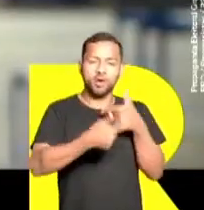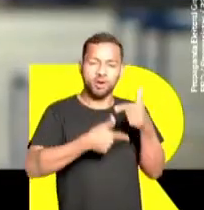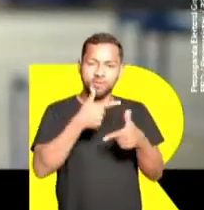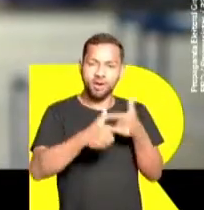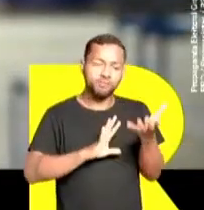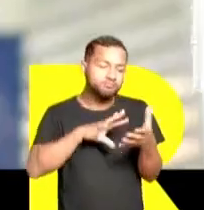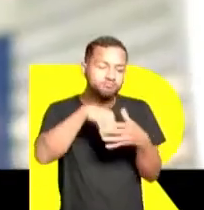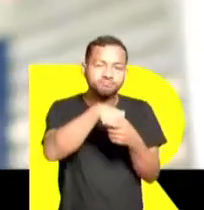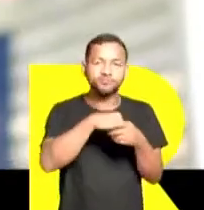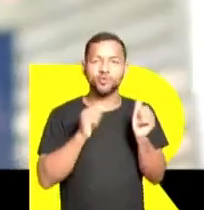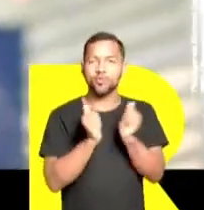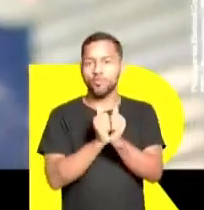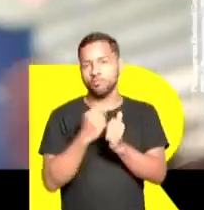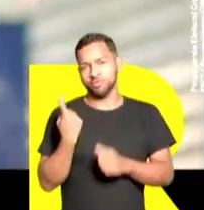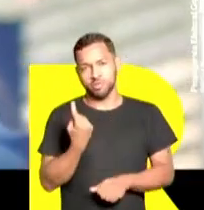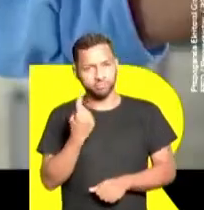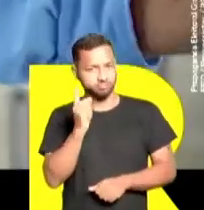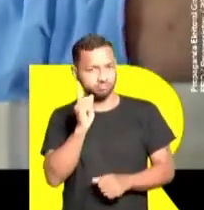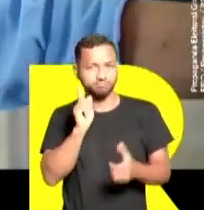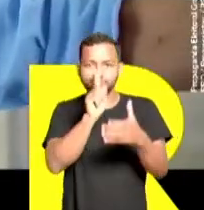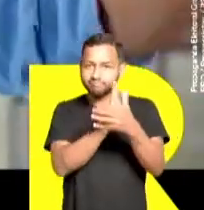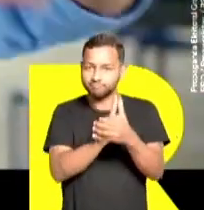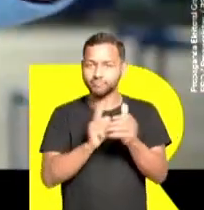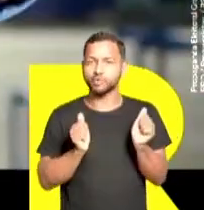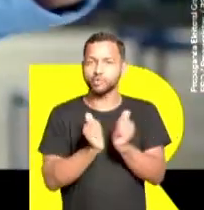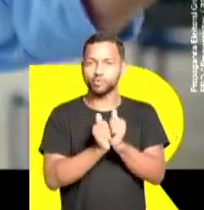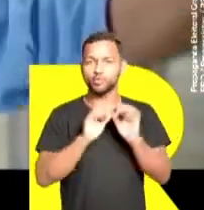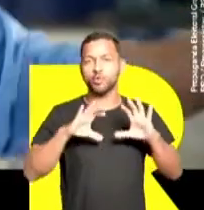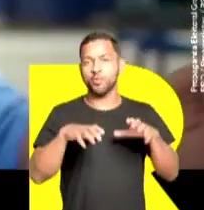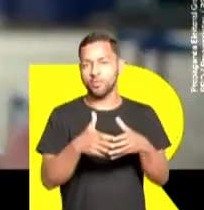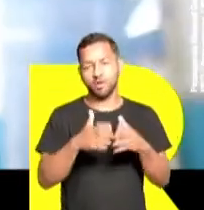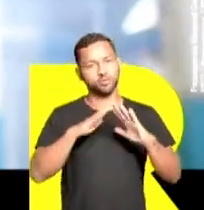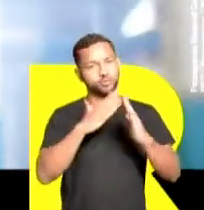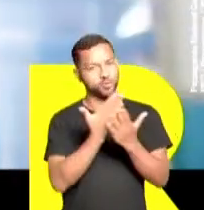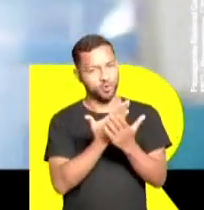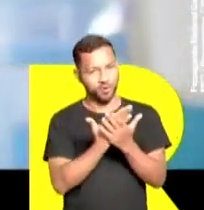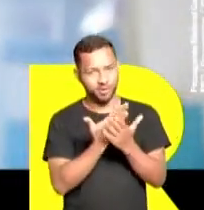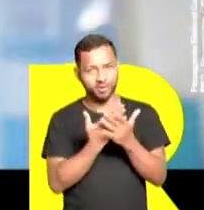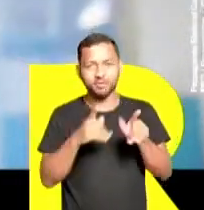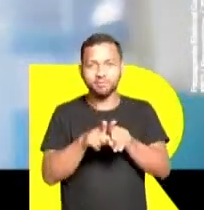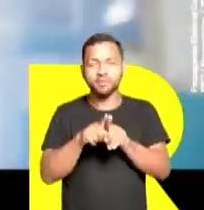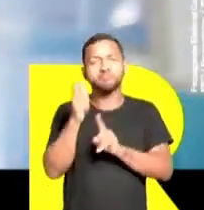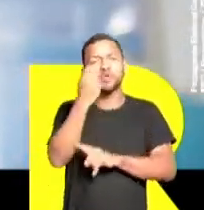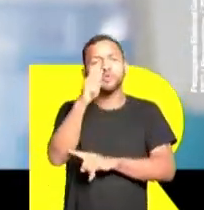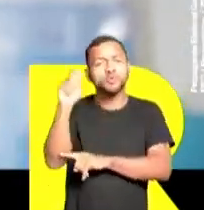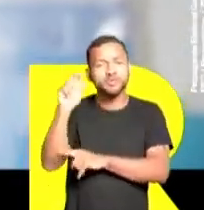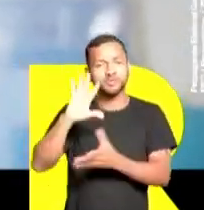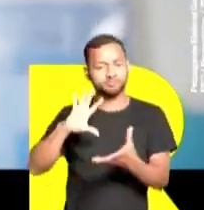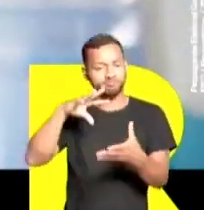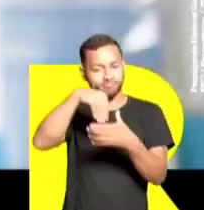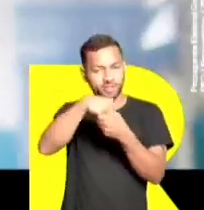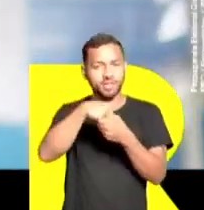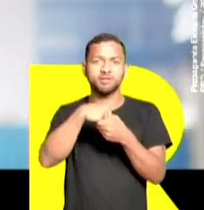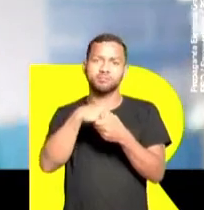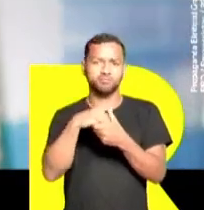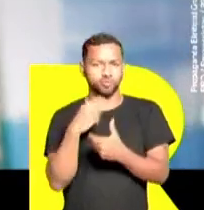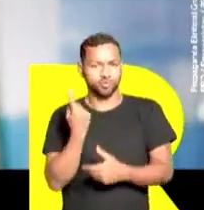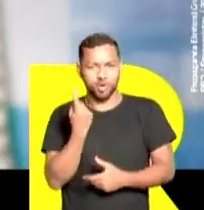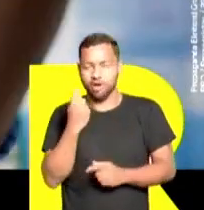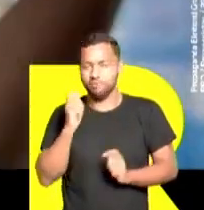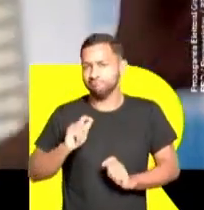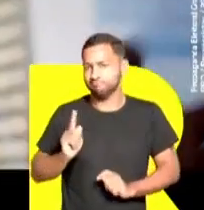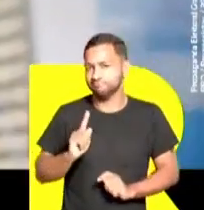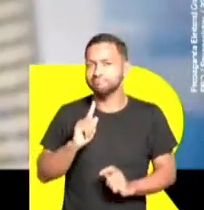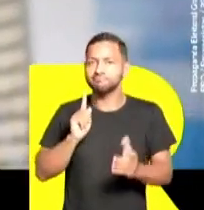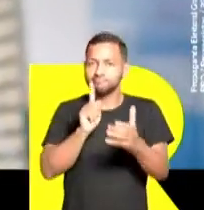você está no grêmio, você não está mais sozinho. Você está participando de uma comunidade, comunidade escolar. Você está na associação do bairro, você não está mais sozinho. Você está na